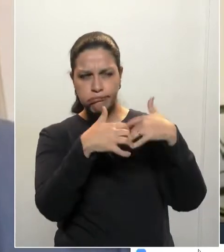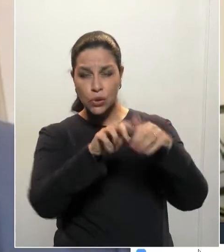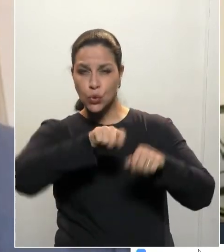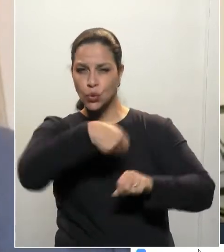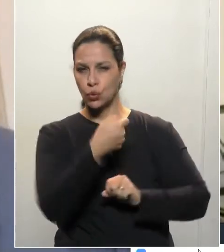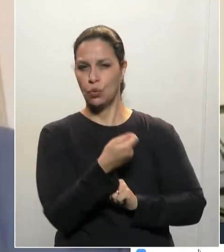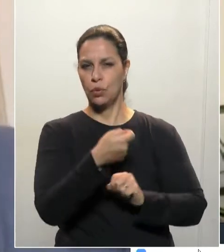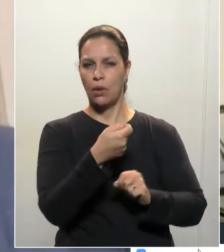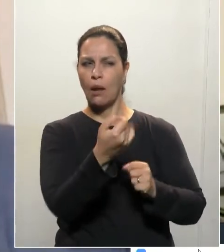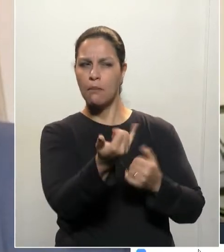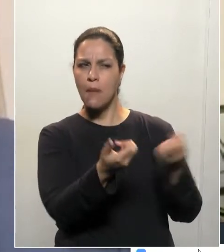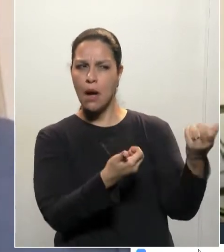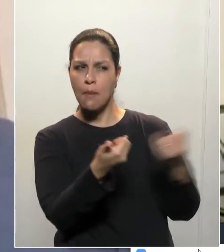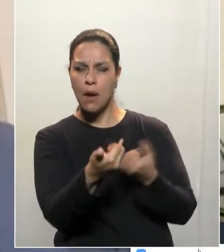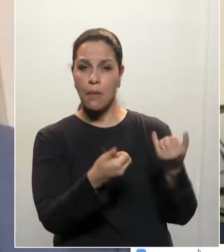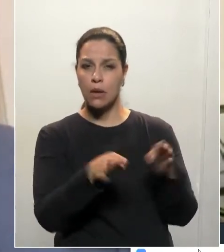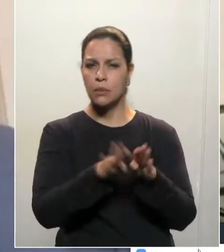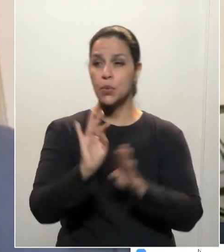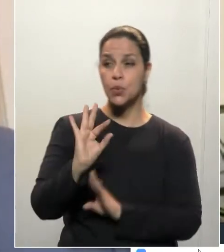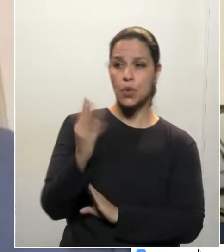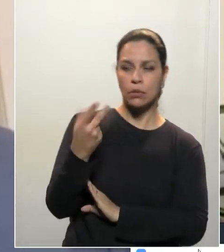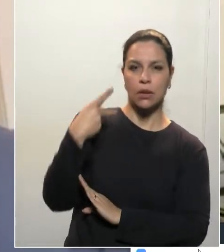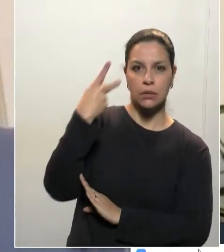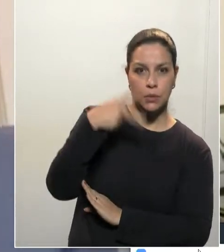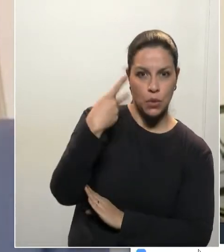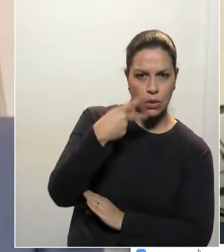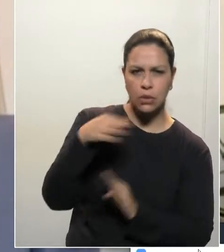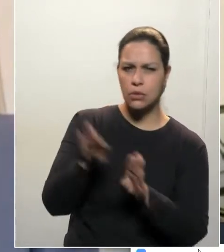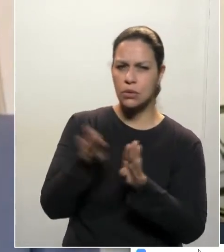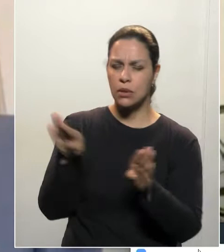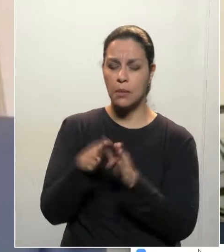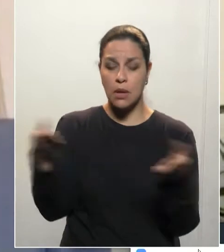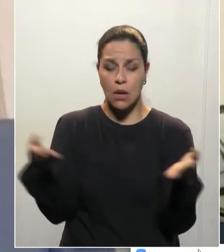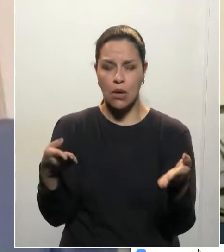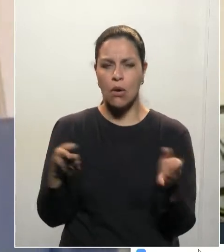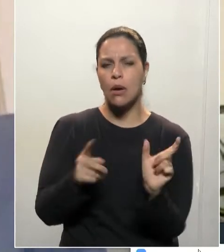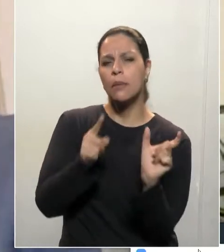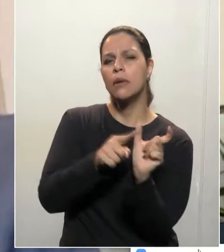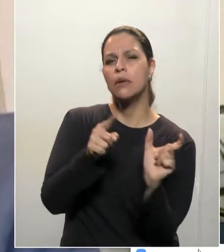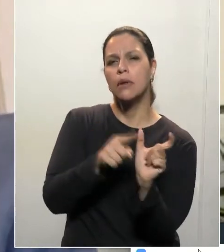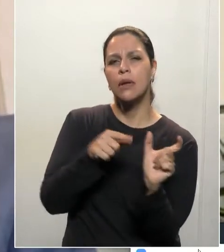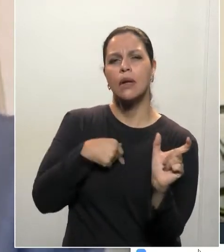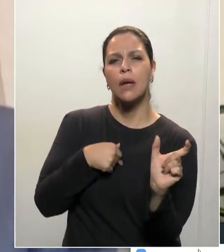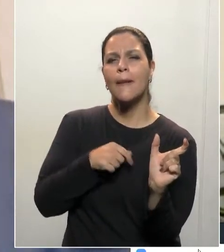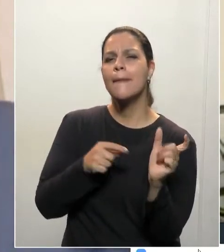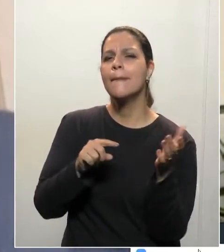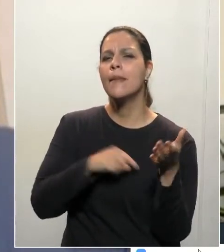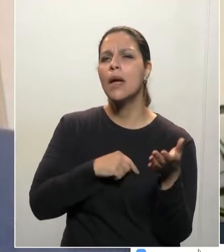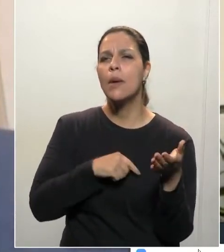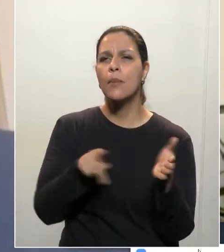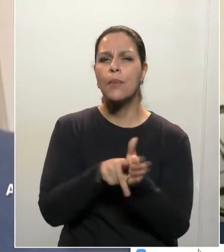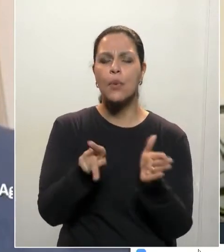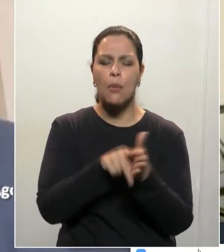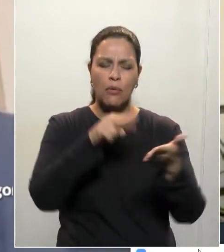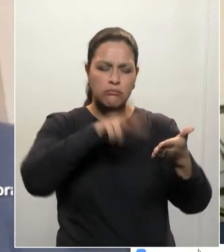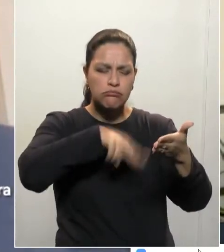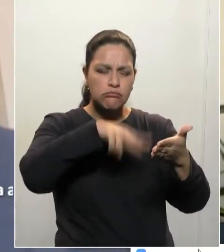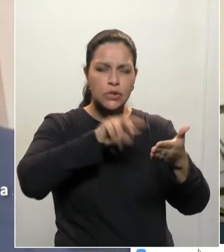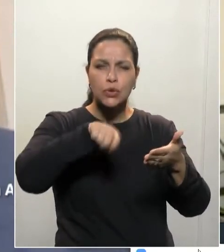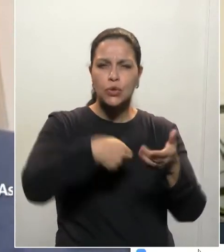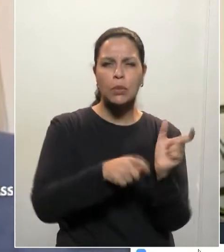sobre os acontecimentos na política e busquei a palavra, aqui nos meus alfarrábios,